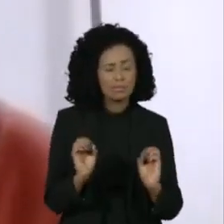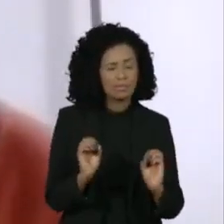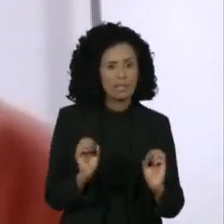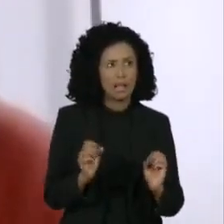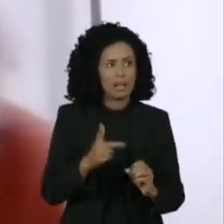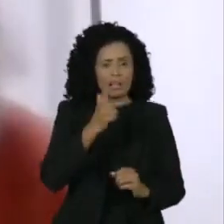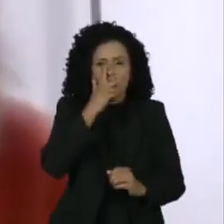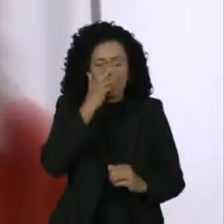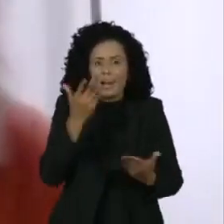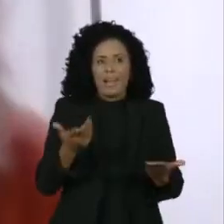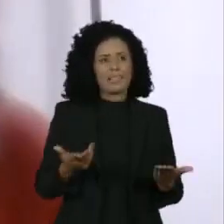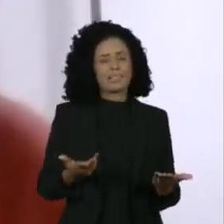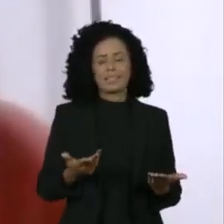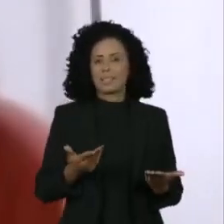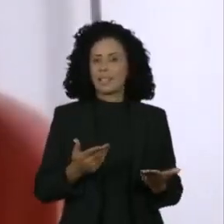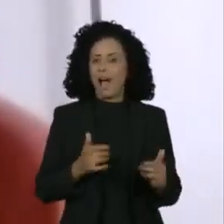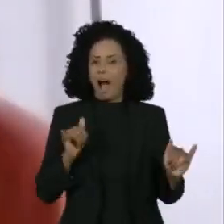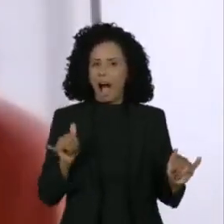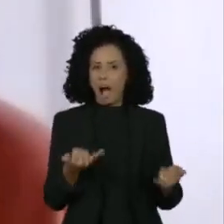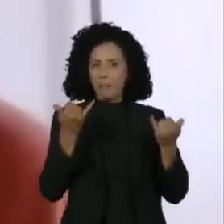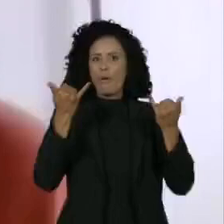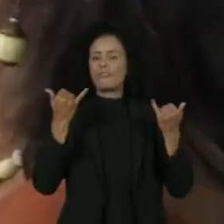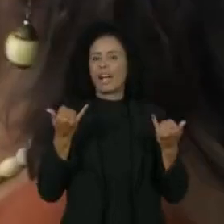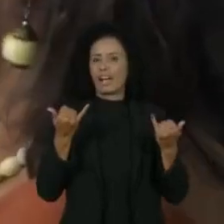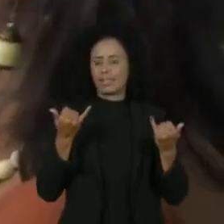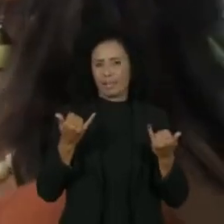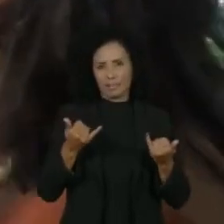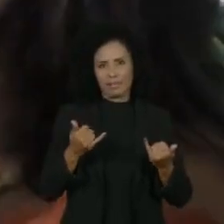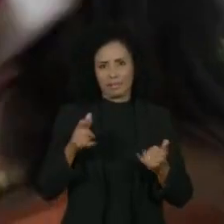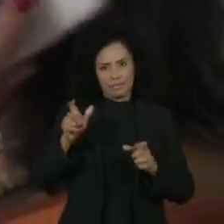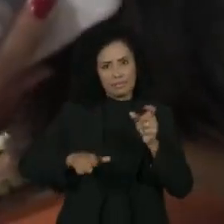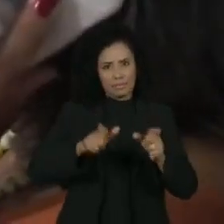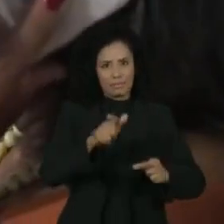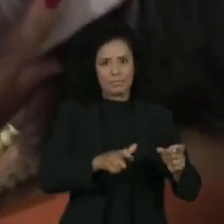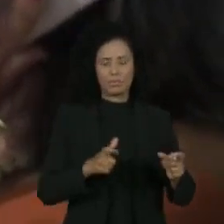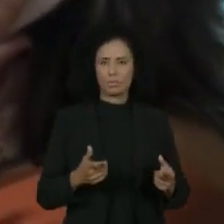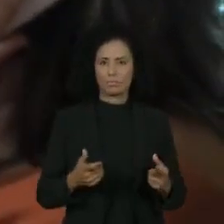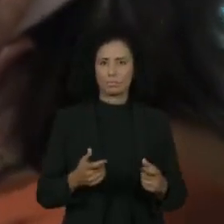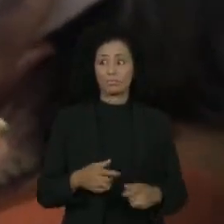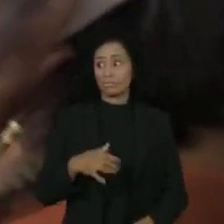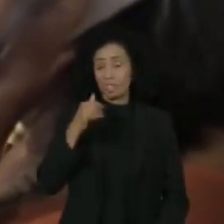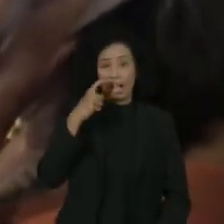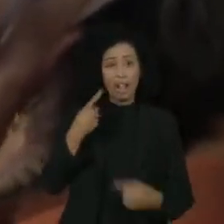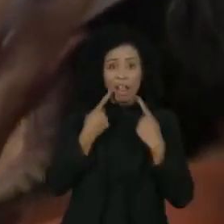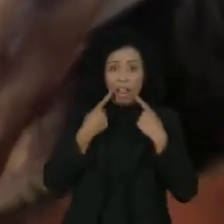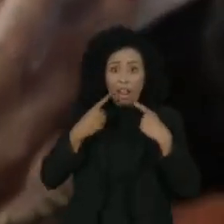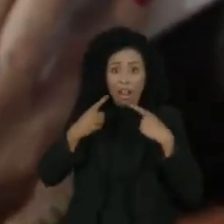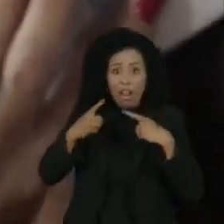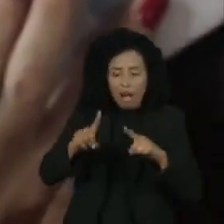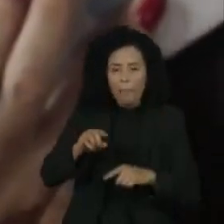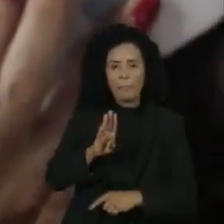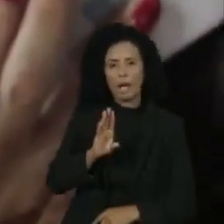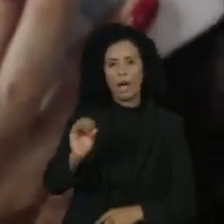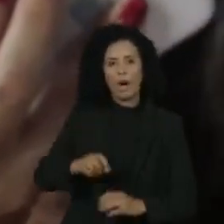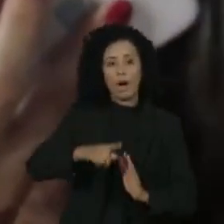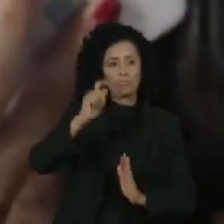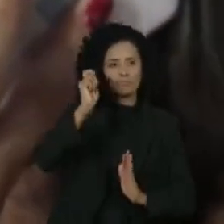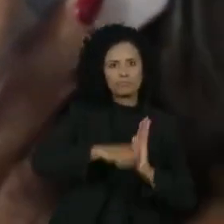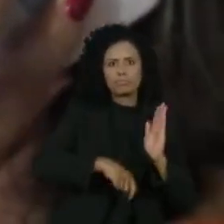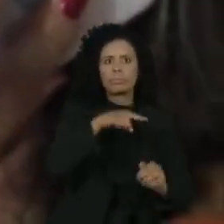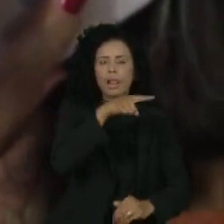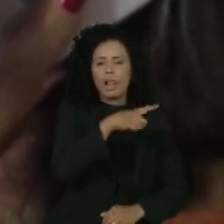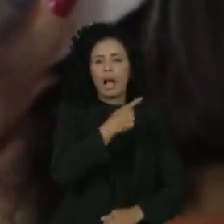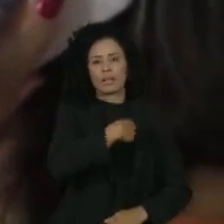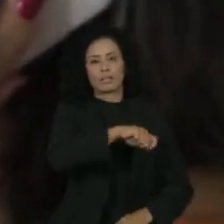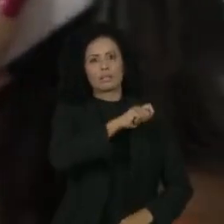um assédio moral que fazem com o aposentado. Ela reclamou, registrou o boletim de ocorrência na delegacia e ainda